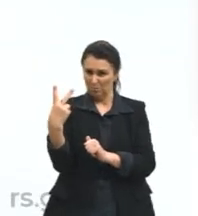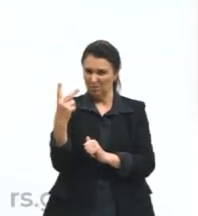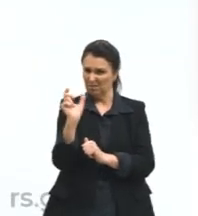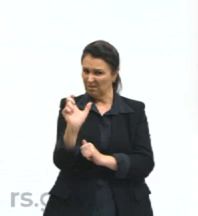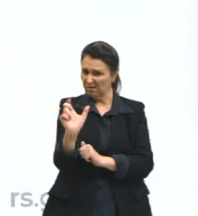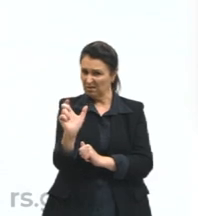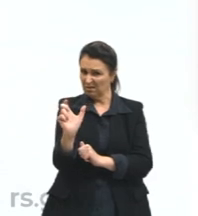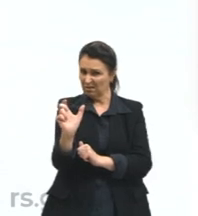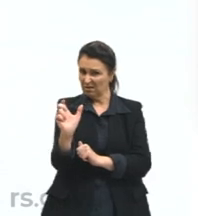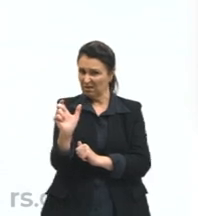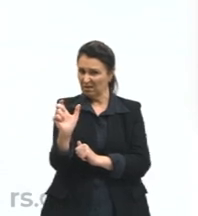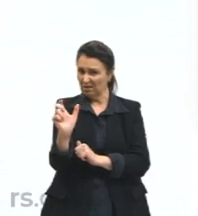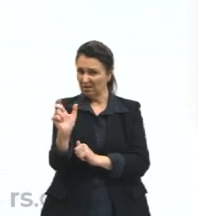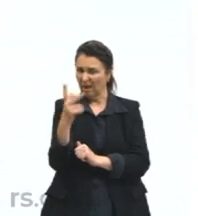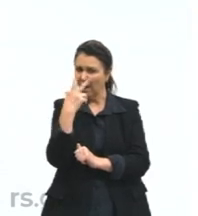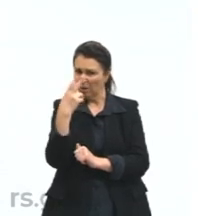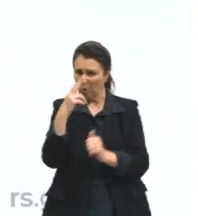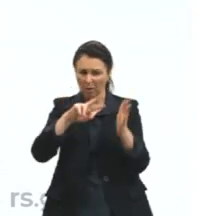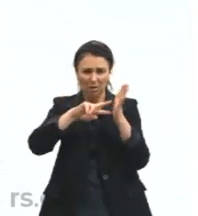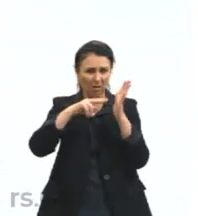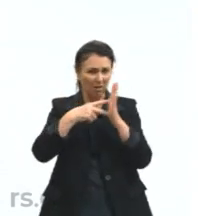referir à mesma coisa?